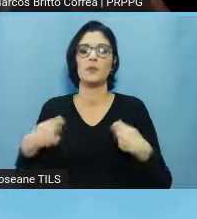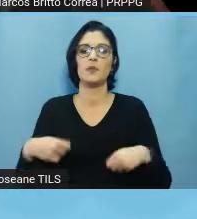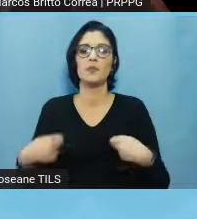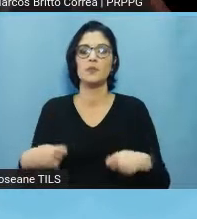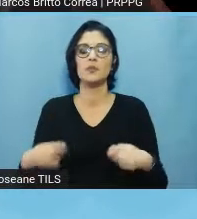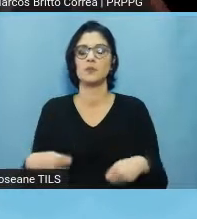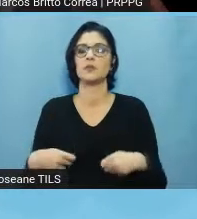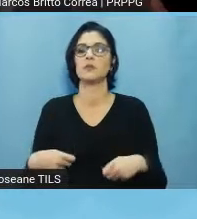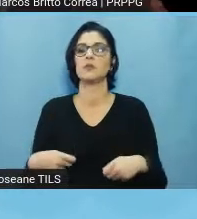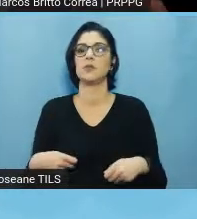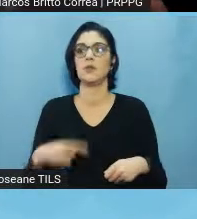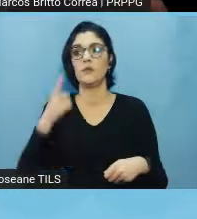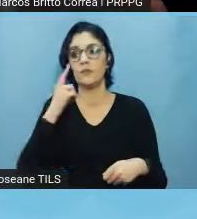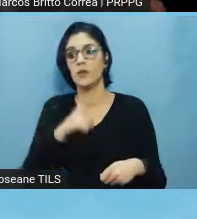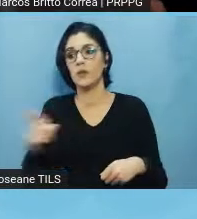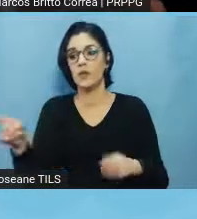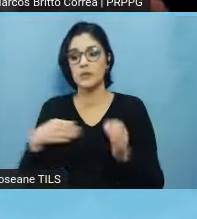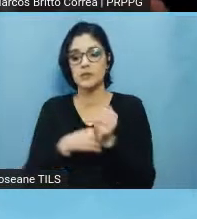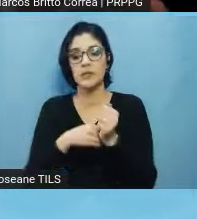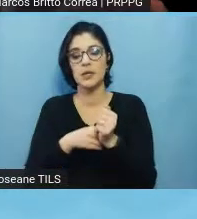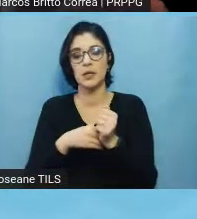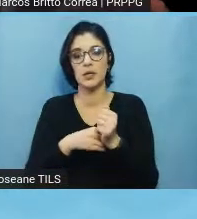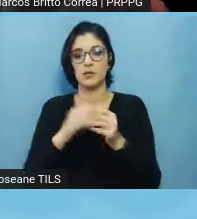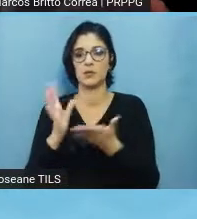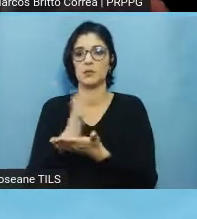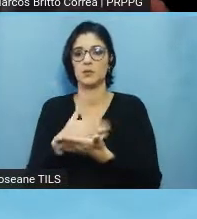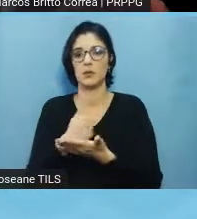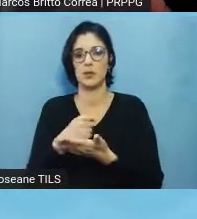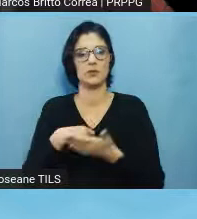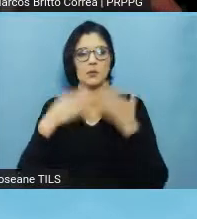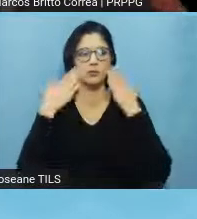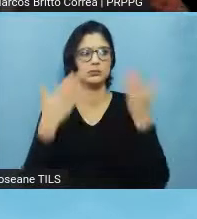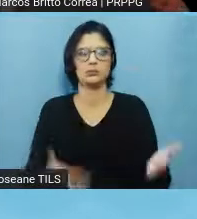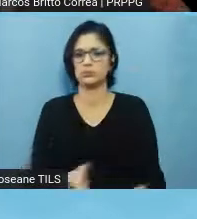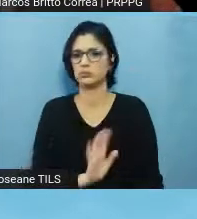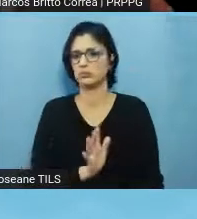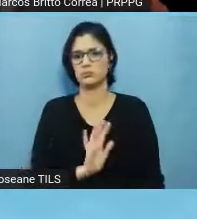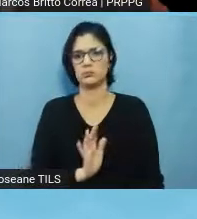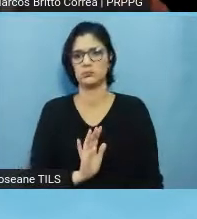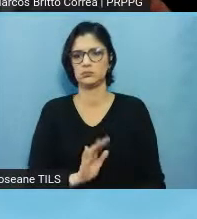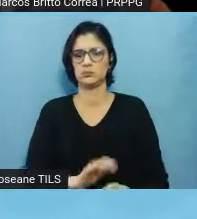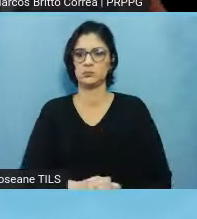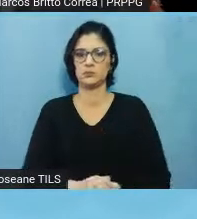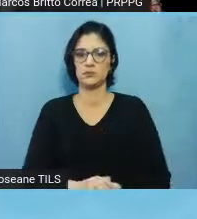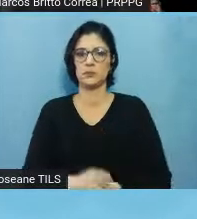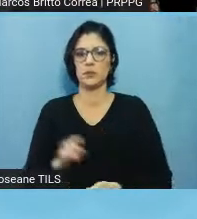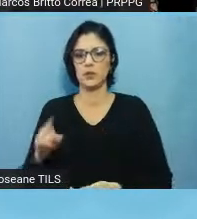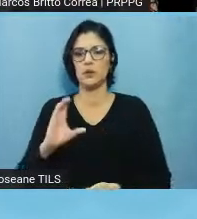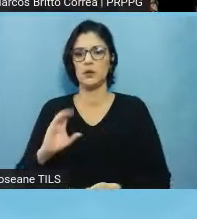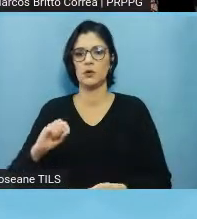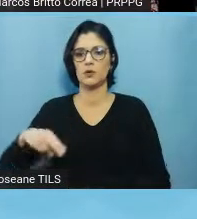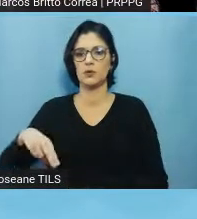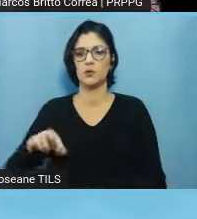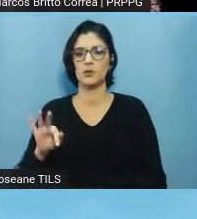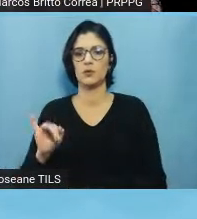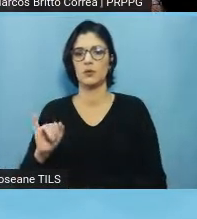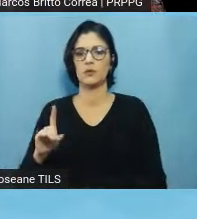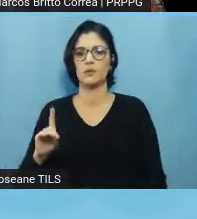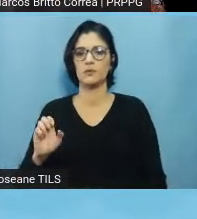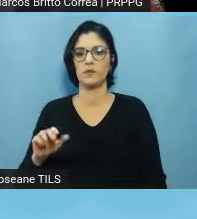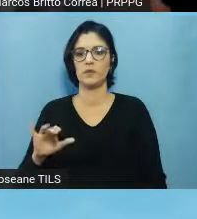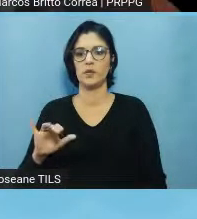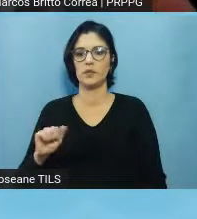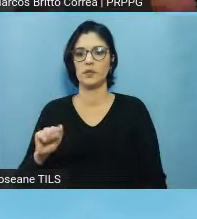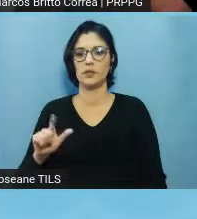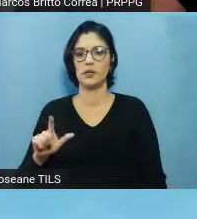pessoas no momento de análise e divulgação dos dados, isso garante, né, tem a questão da confidencialidade e da privacidade dos dados,